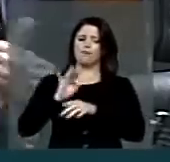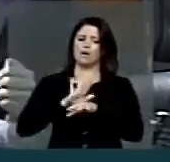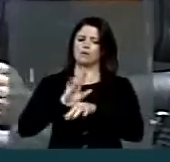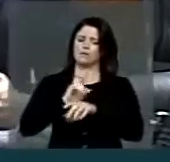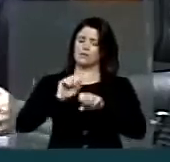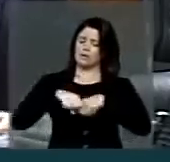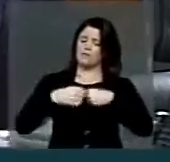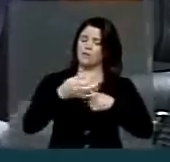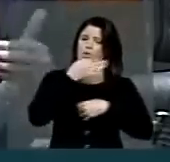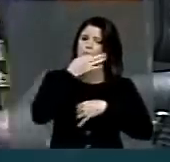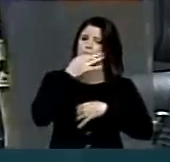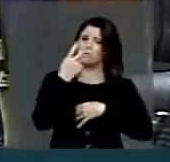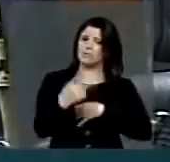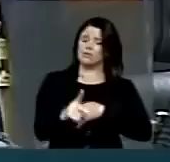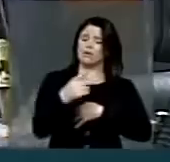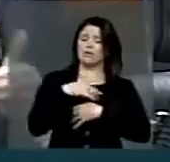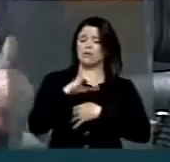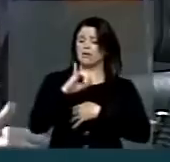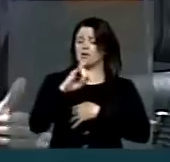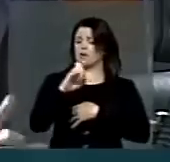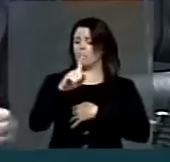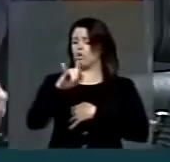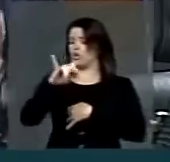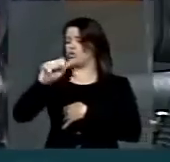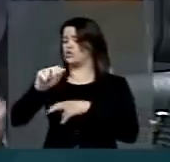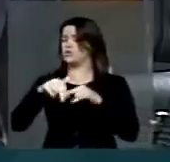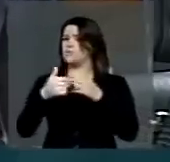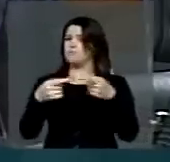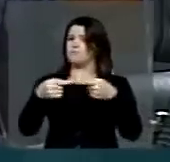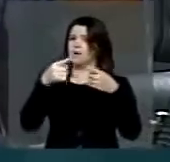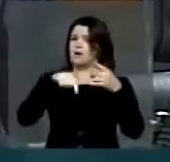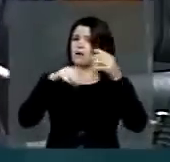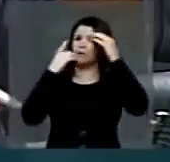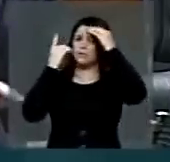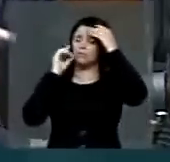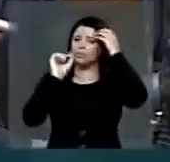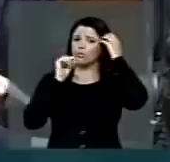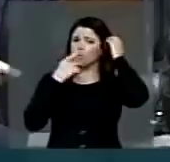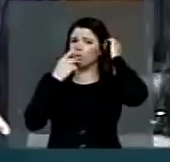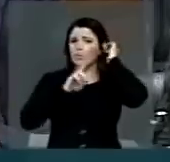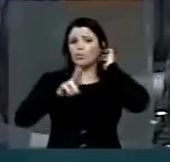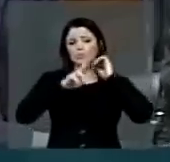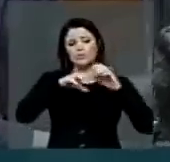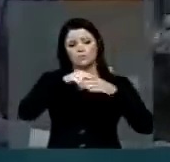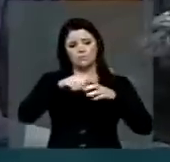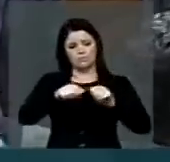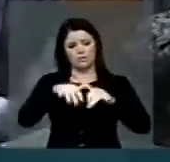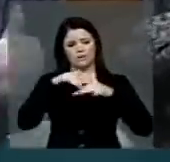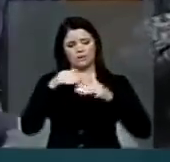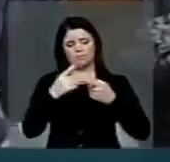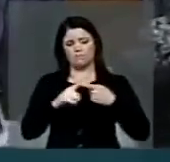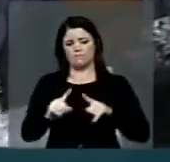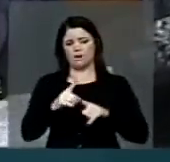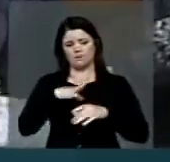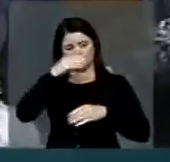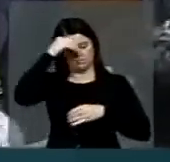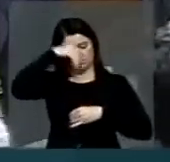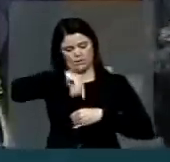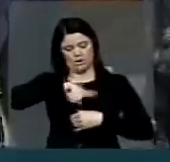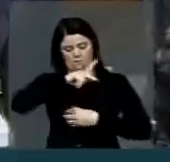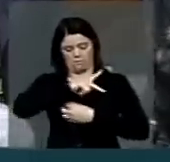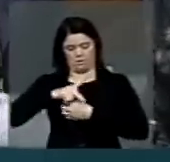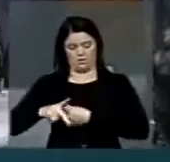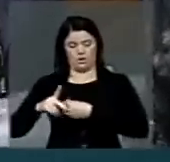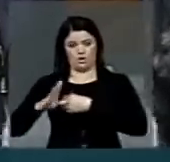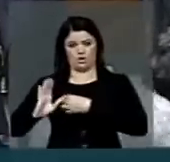os seus pontos de vista, a sua ideologia, mas como um deputado, utilizando-se do plenário. Mas investido no cargo de presidente,